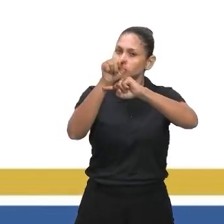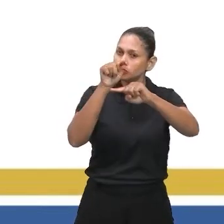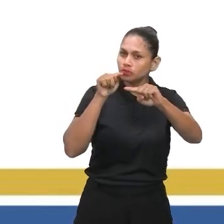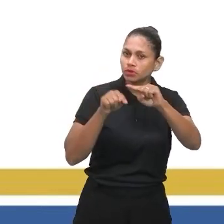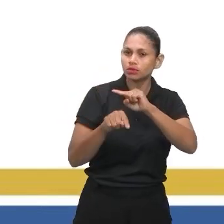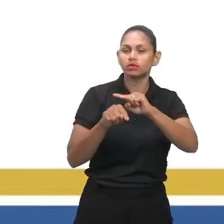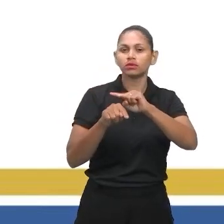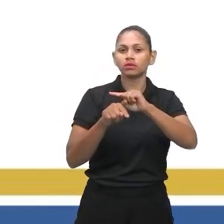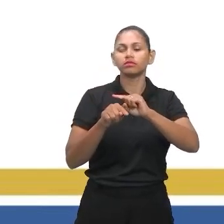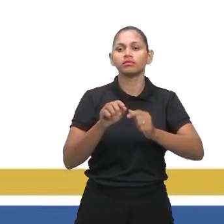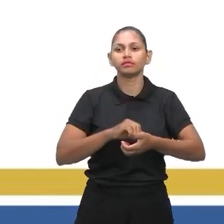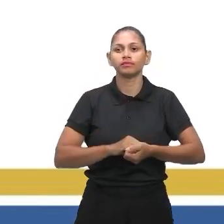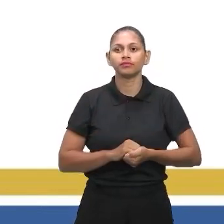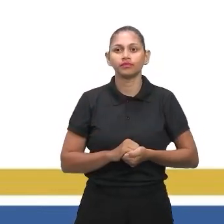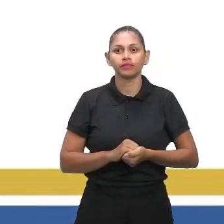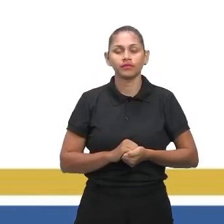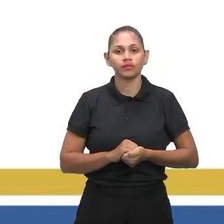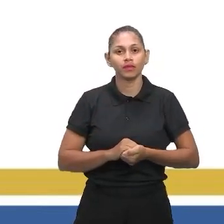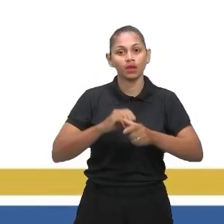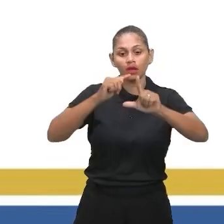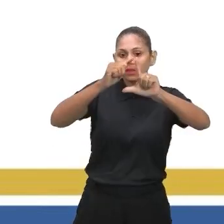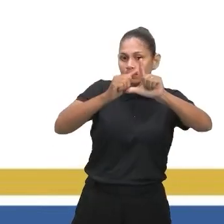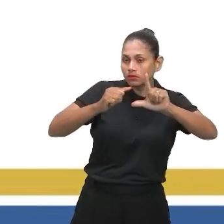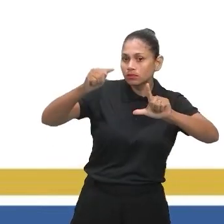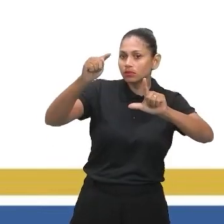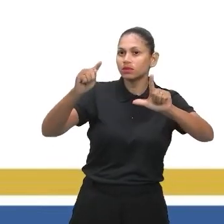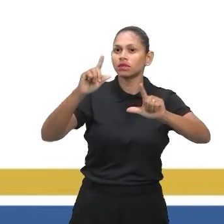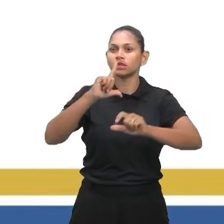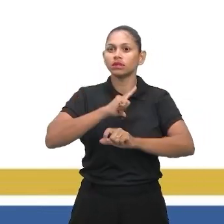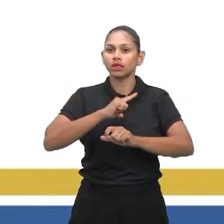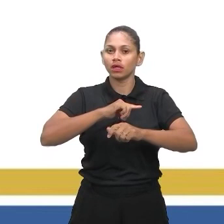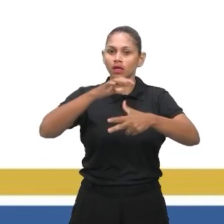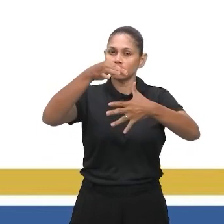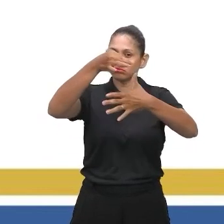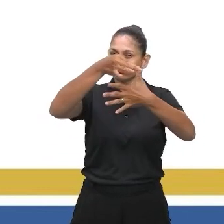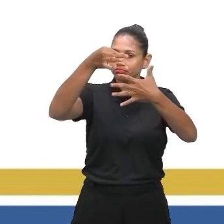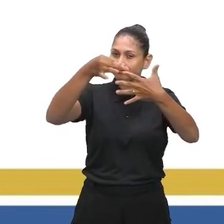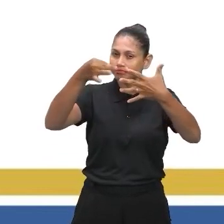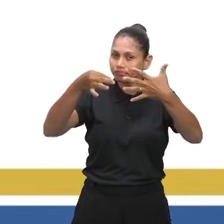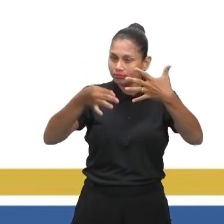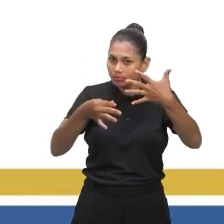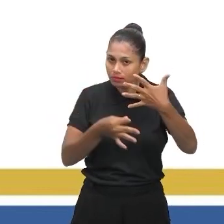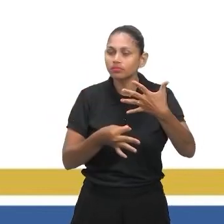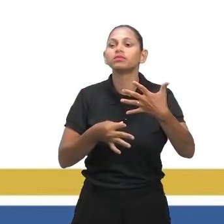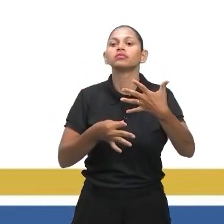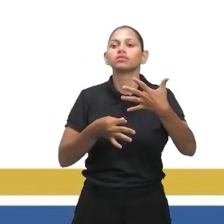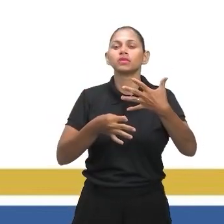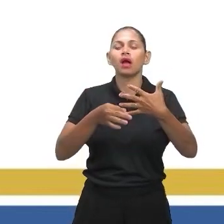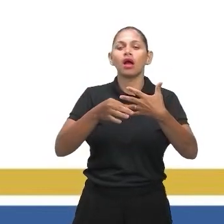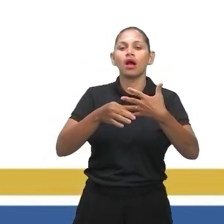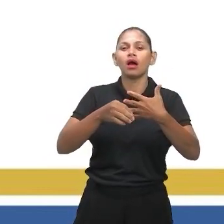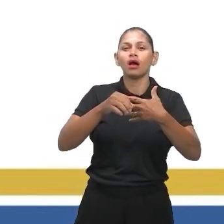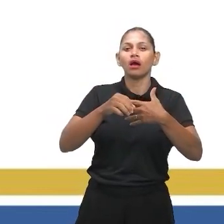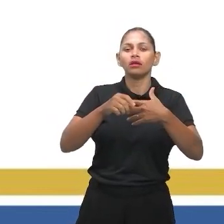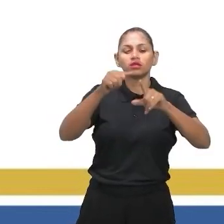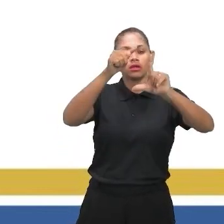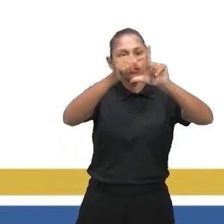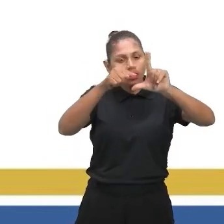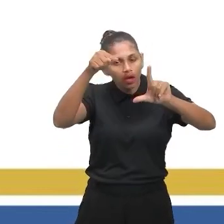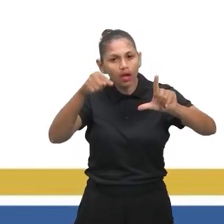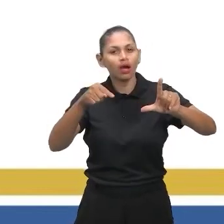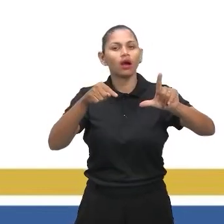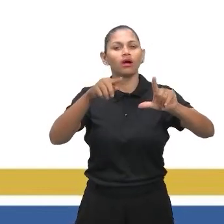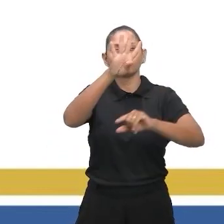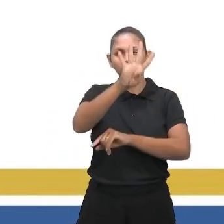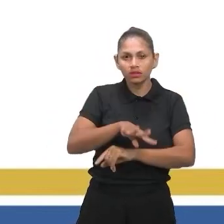escala. Lá na estatística, a gente tem média, aritmética, gráficos, tabelas. Na geometria espacial, vamos